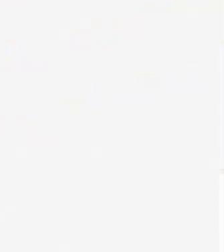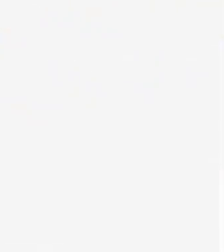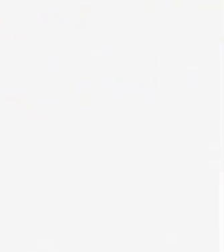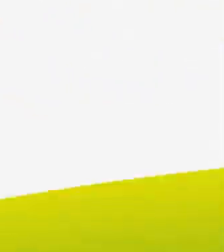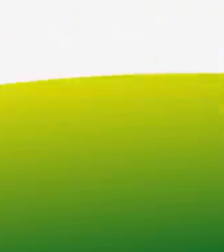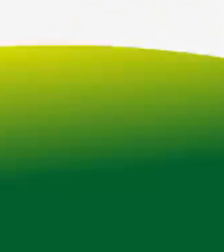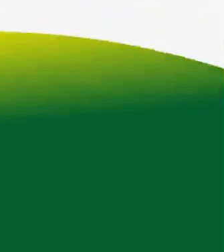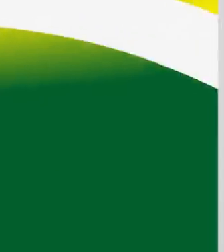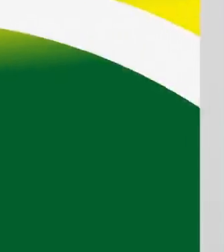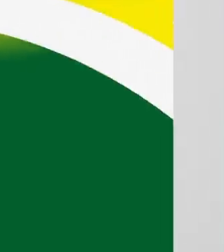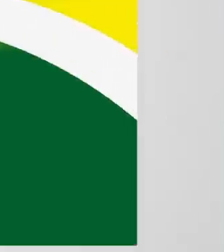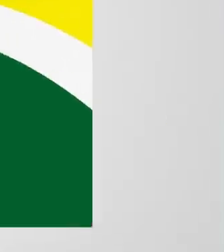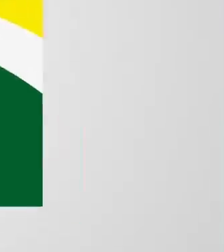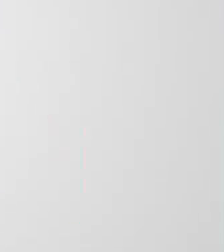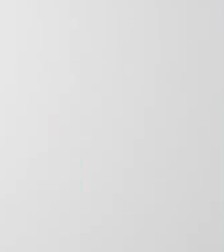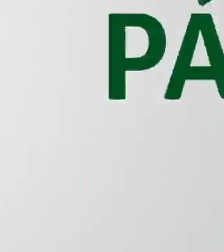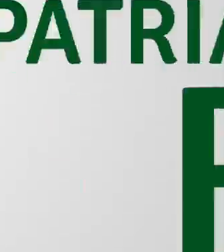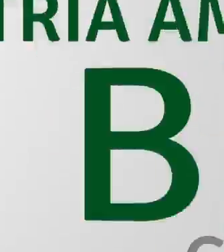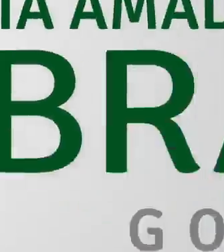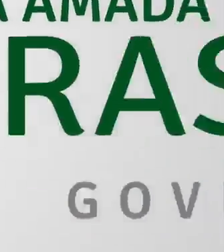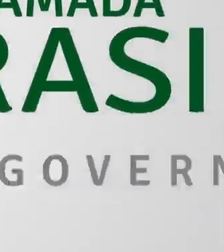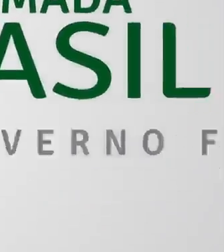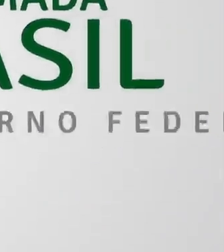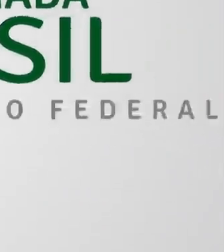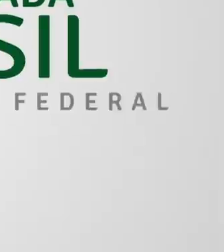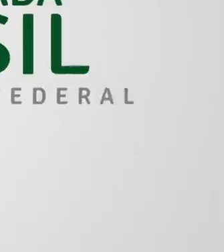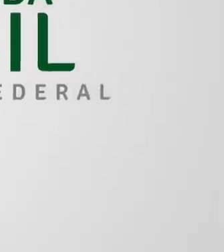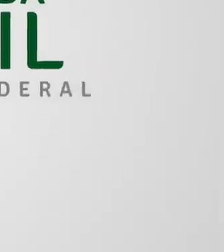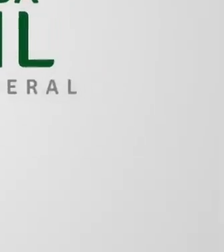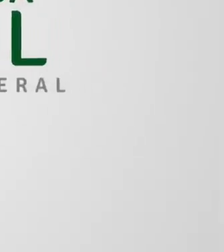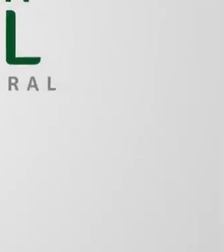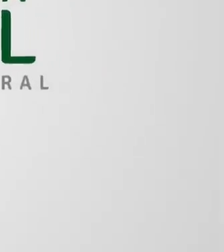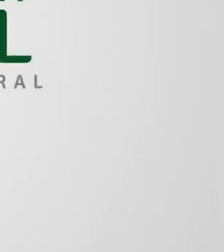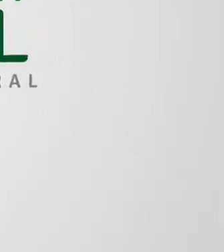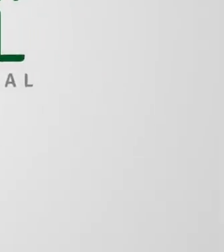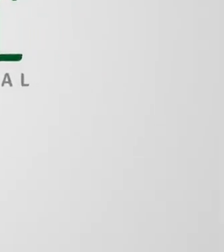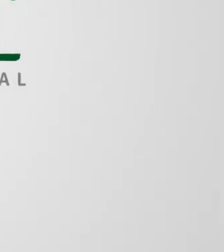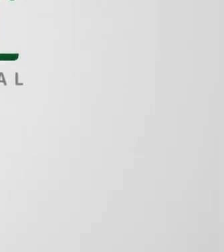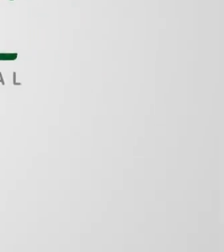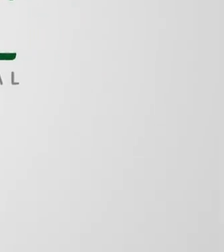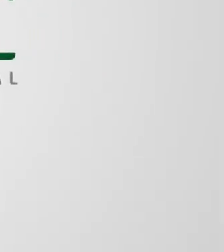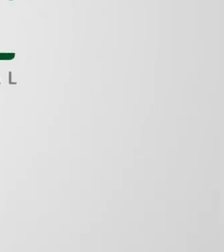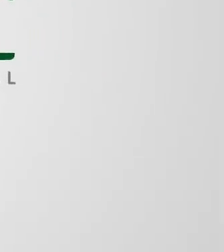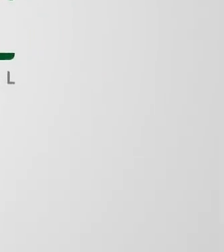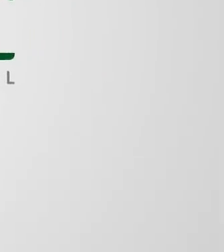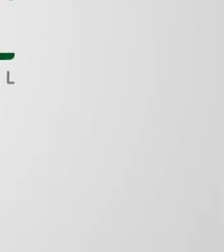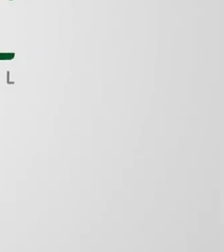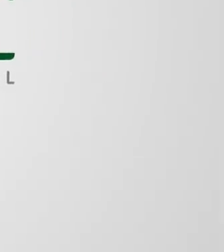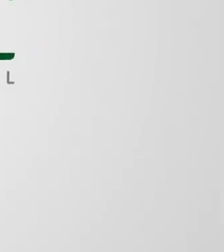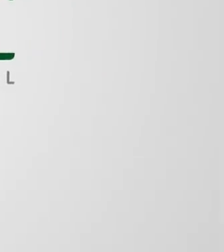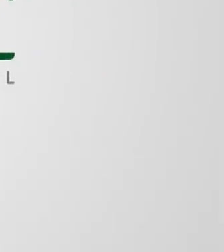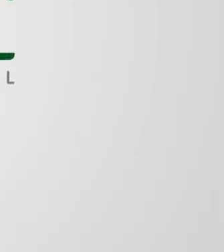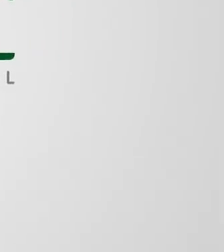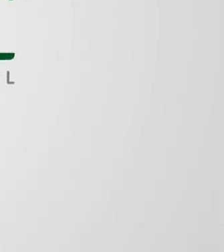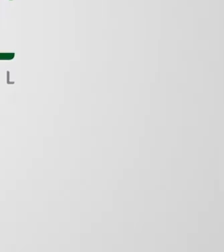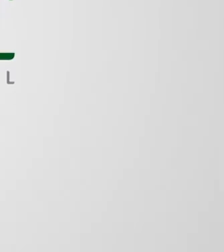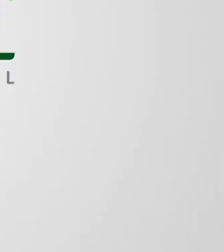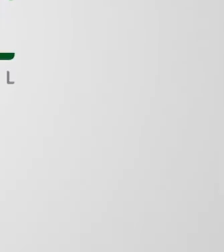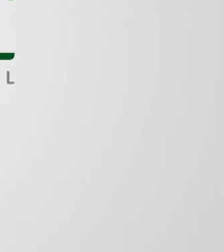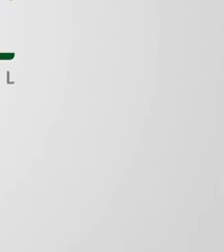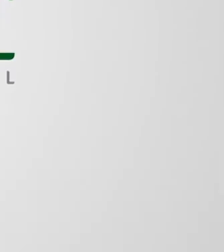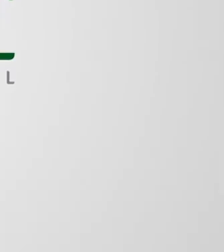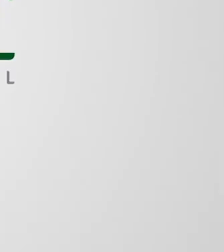Forma-se, neste momento, a Rede Nacional de Rádio e Televisão para o pronunciamento do presidente da República,